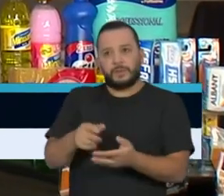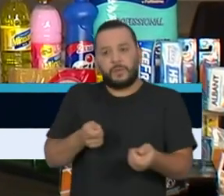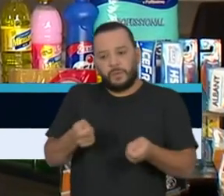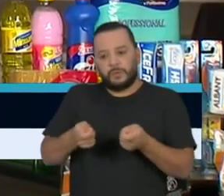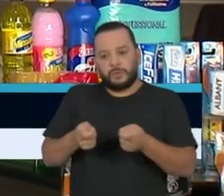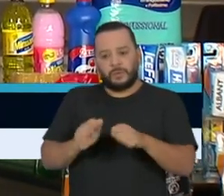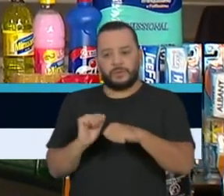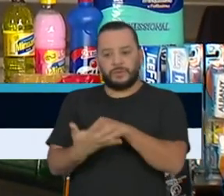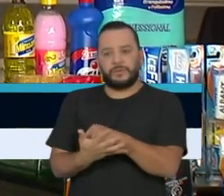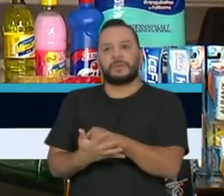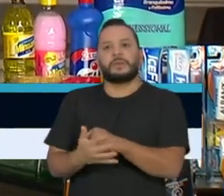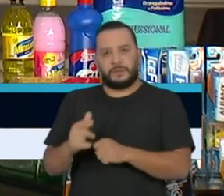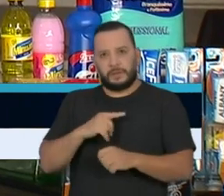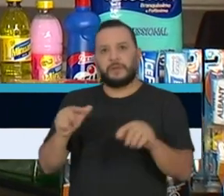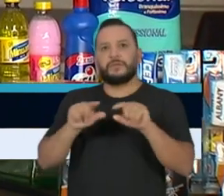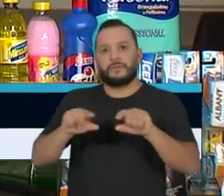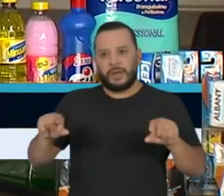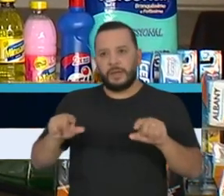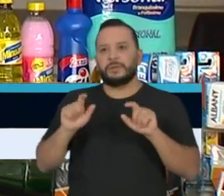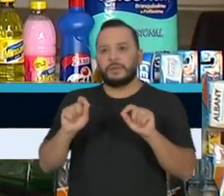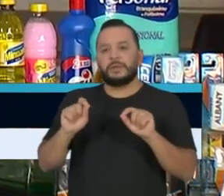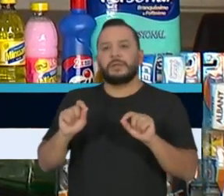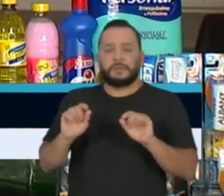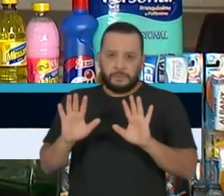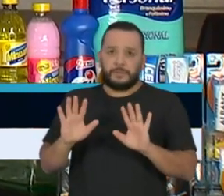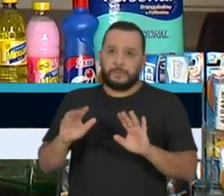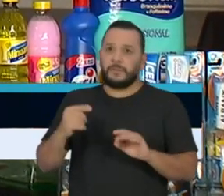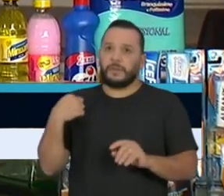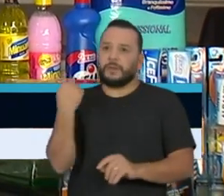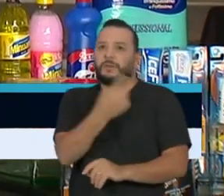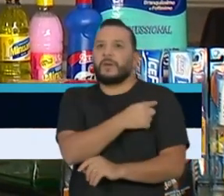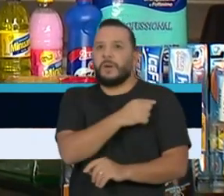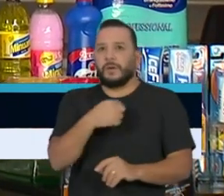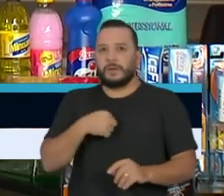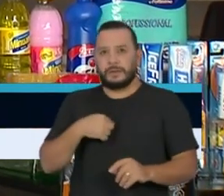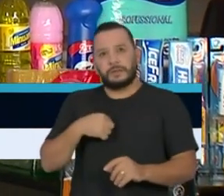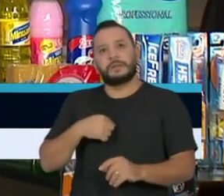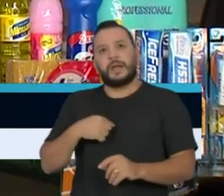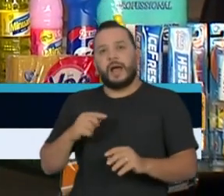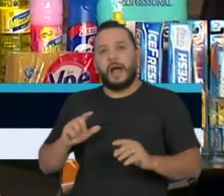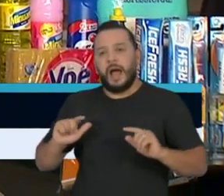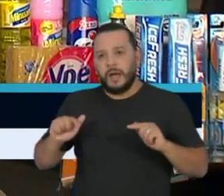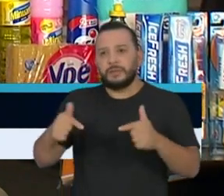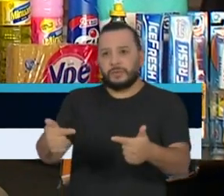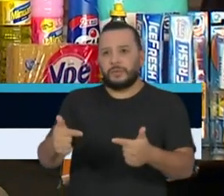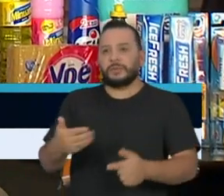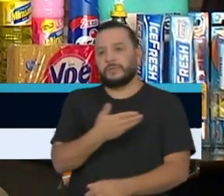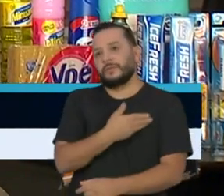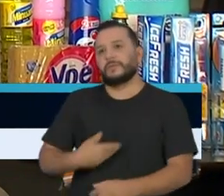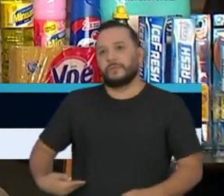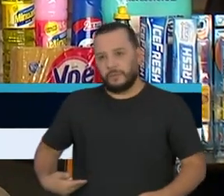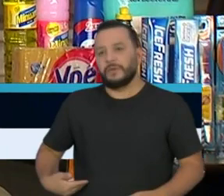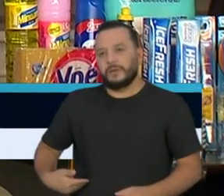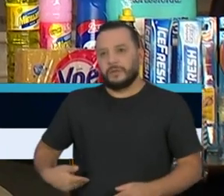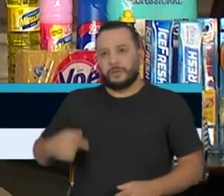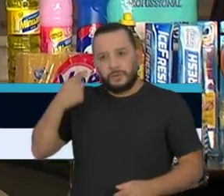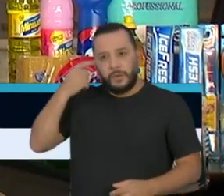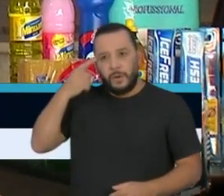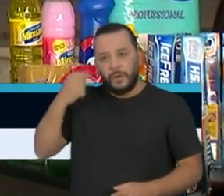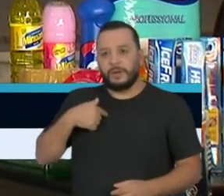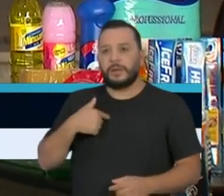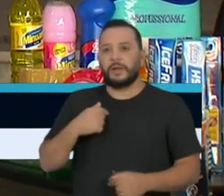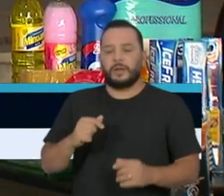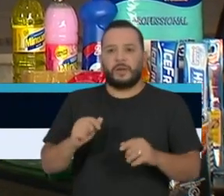transparece muito bem o nosso olhar e a velocidade das nossas ações. Aqui são frases do governador João Dória. O